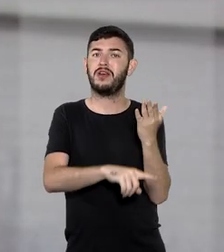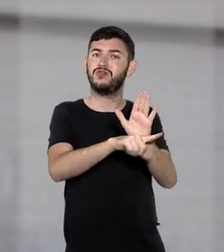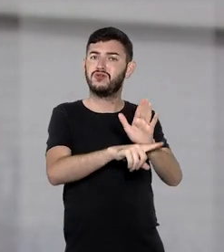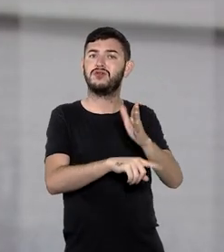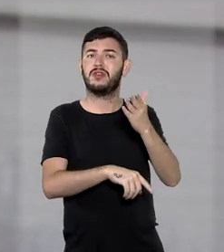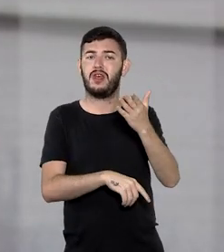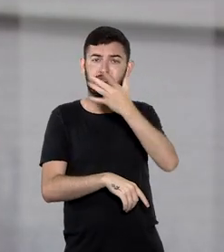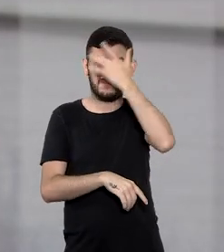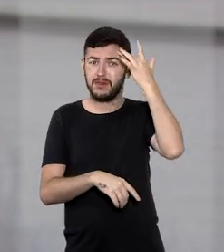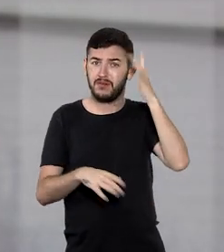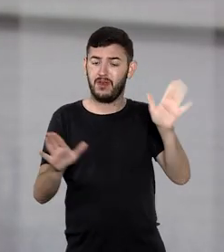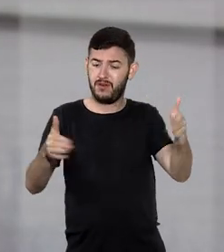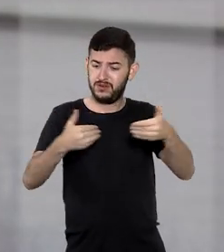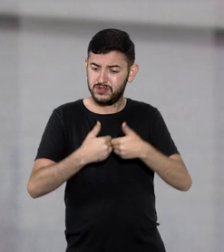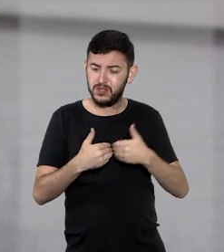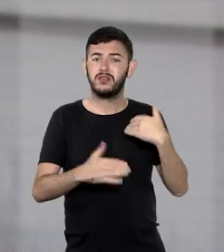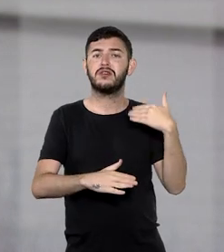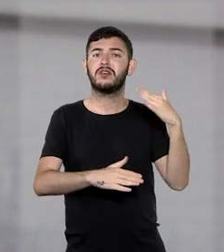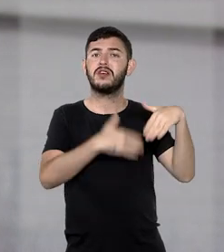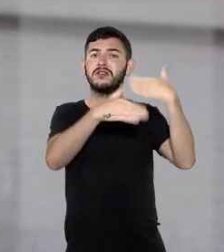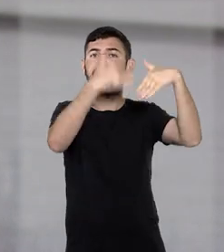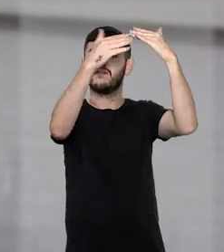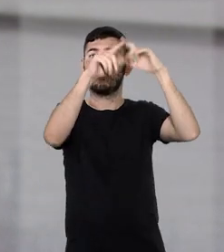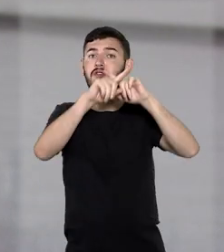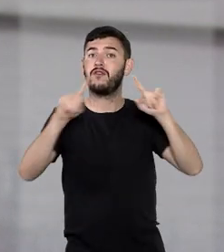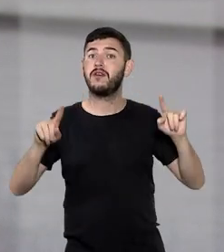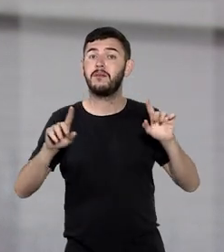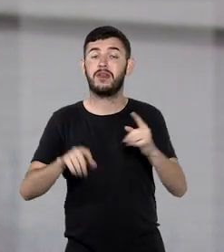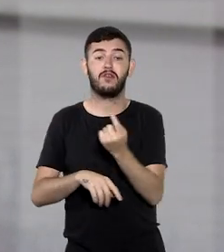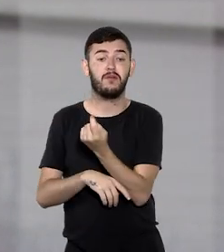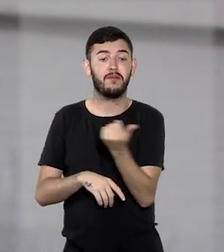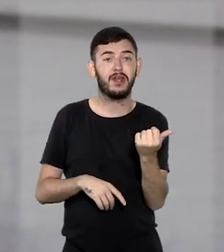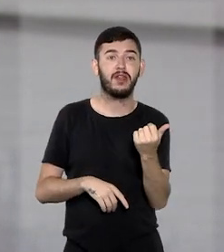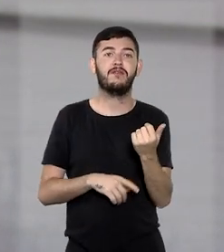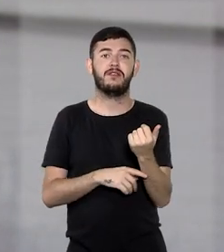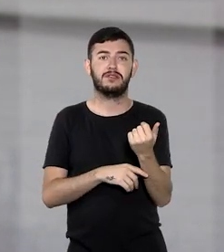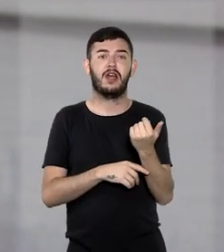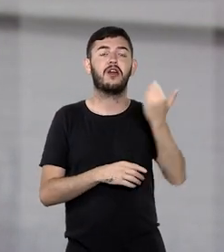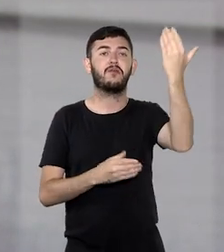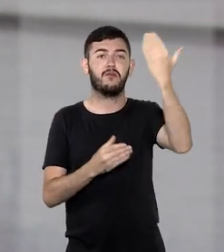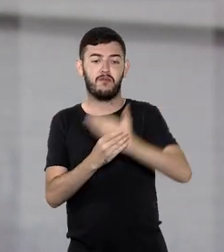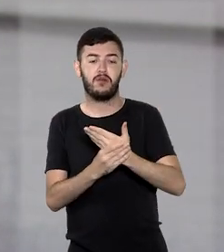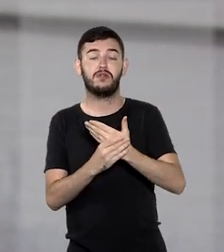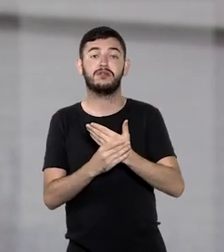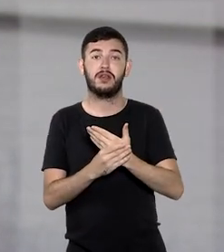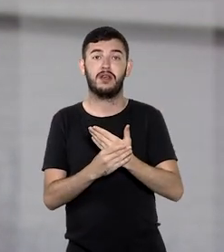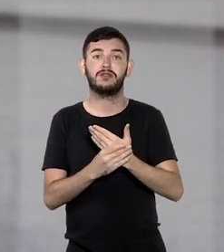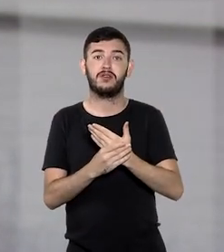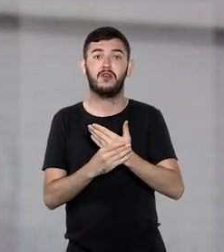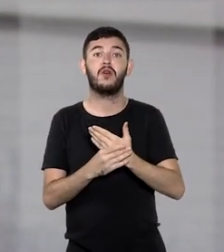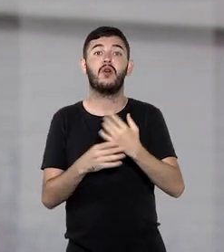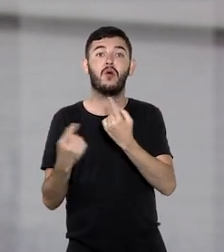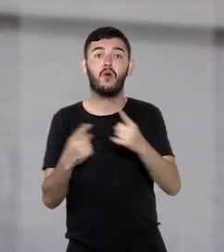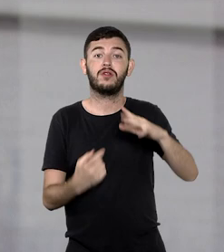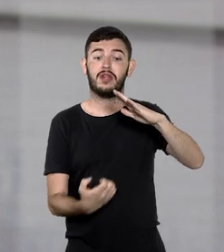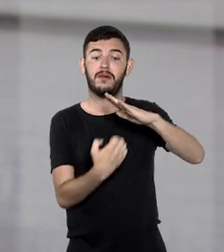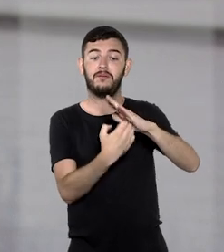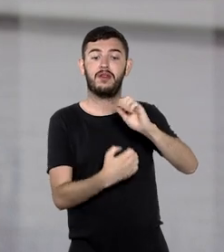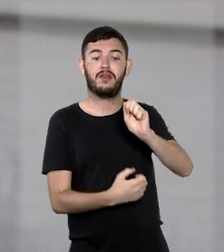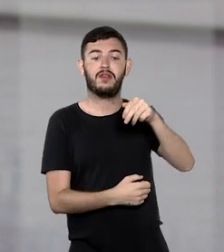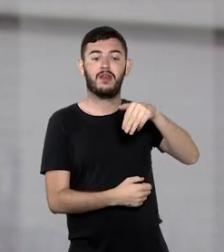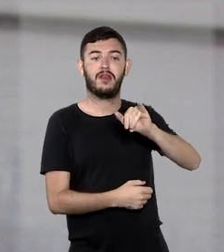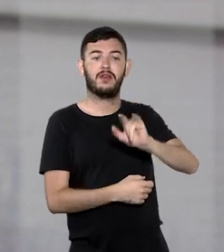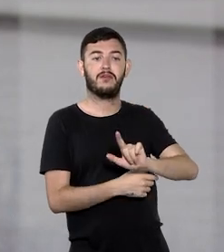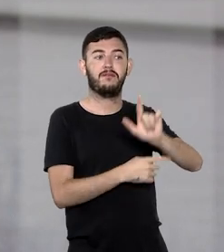necessárias ao desenvolvimento de quem tem transtorno do espectro autista, um beneficiário ajuizou a ação contra a Mil